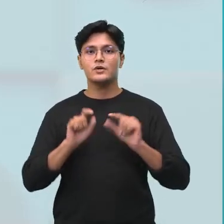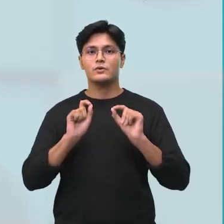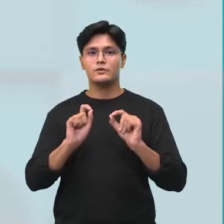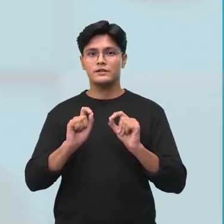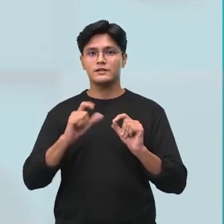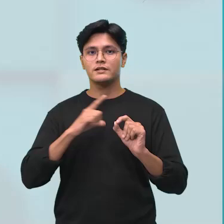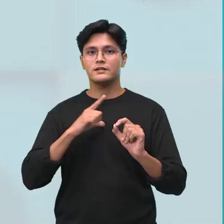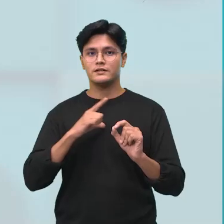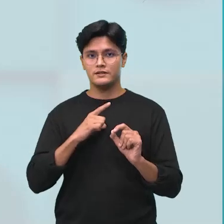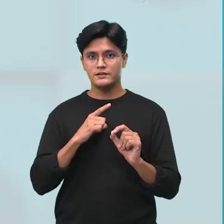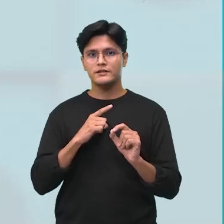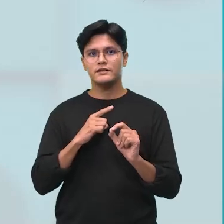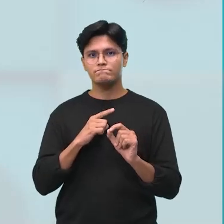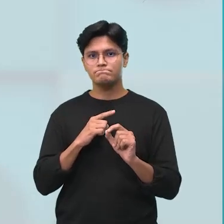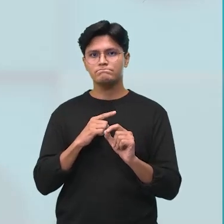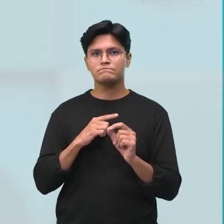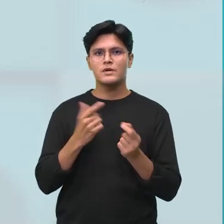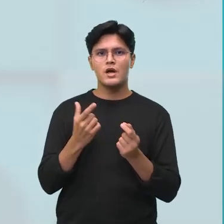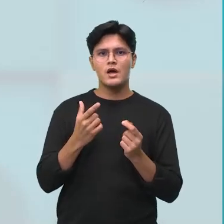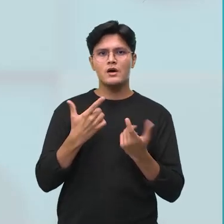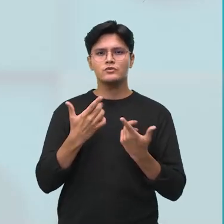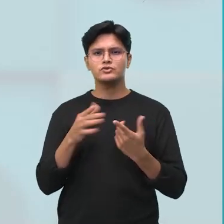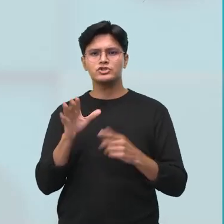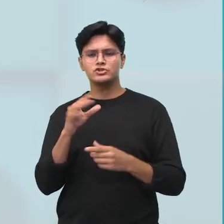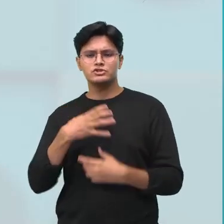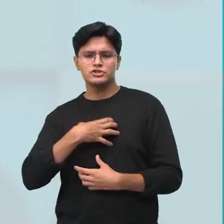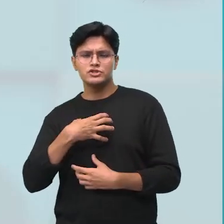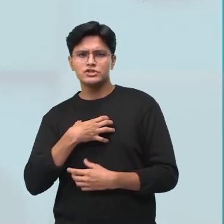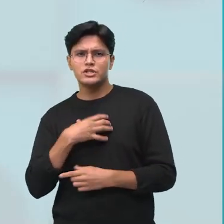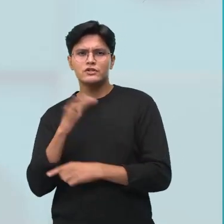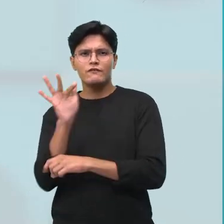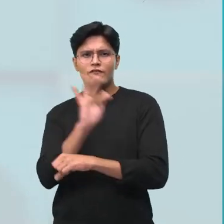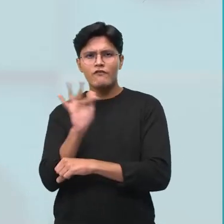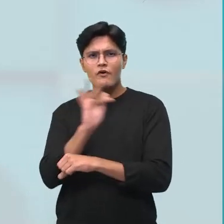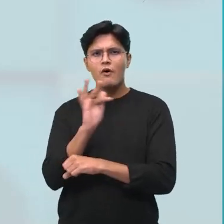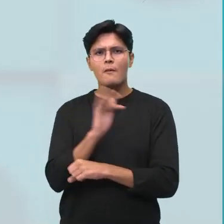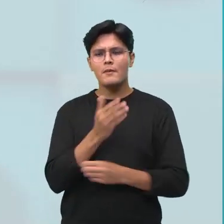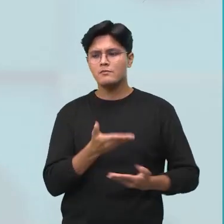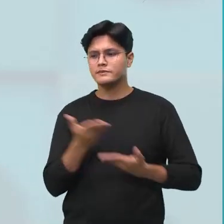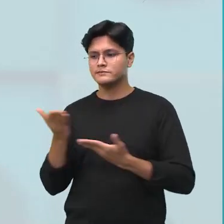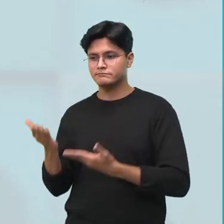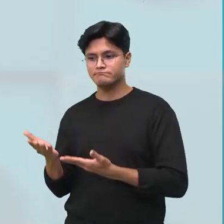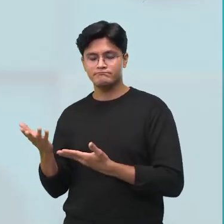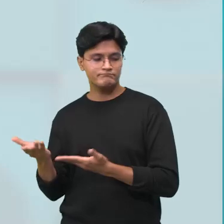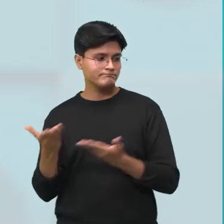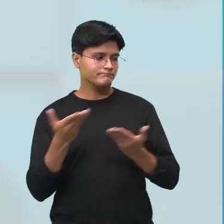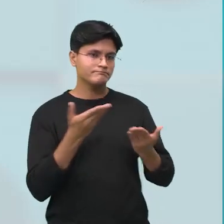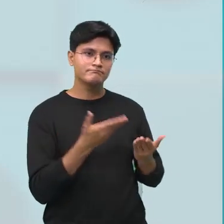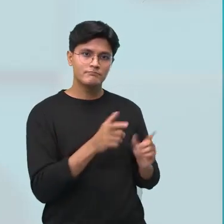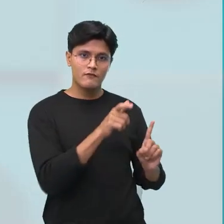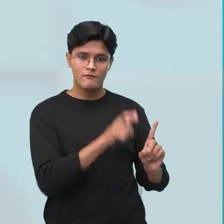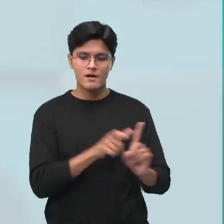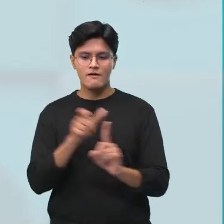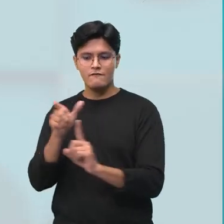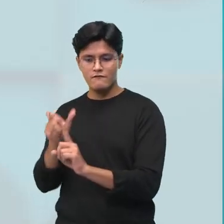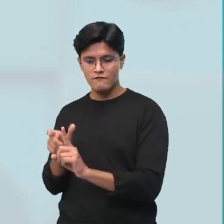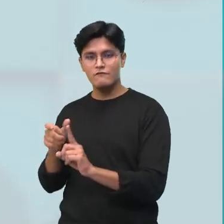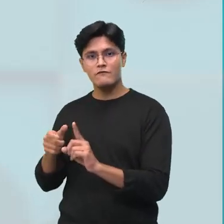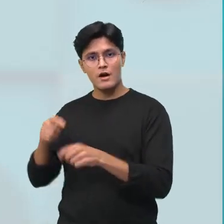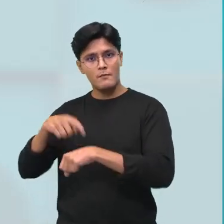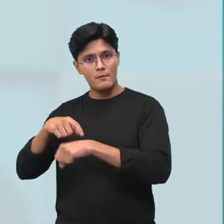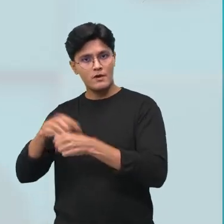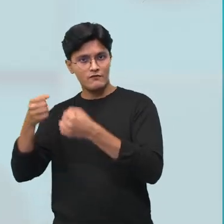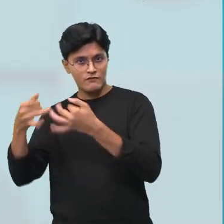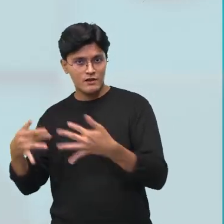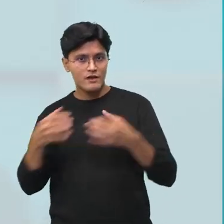Uma certa formalidade, né? Na hora de passar a palavra um para o outro. Nós tínhamos um elemento presente, o